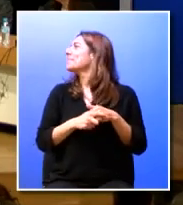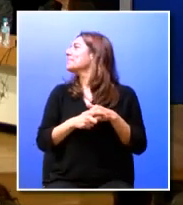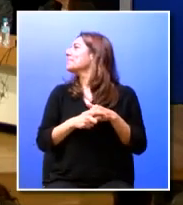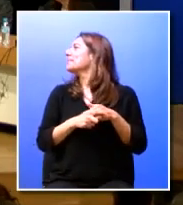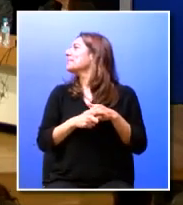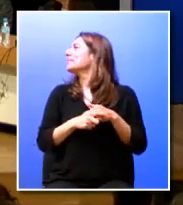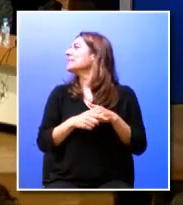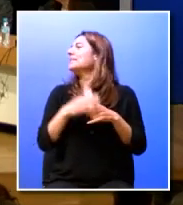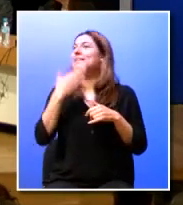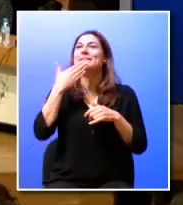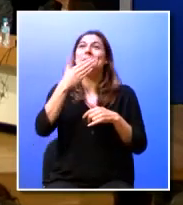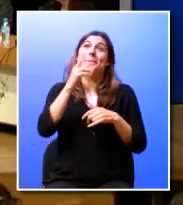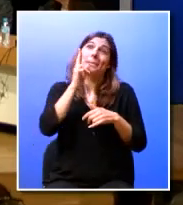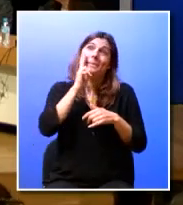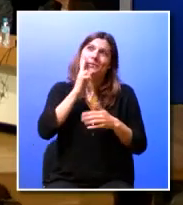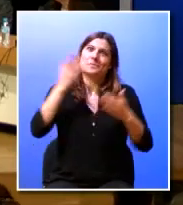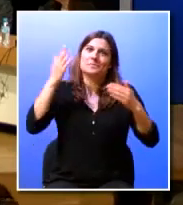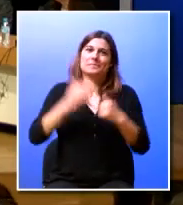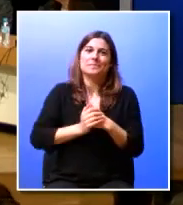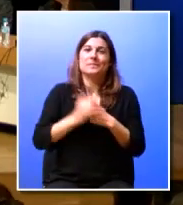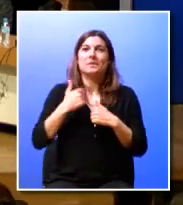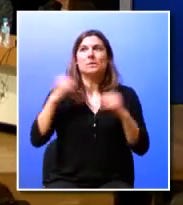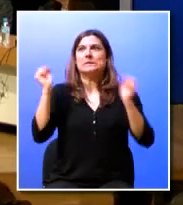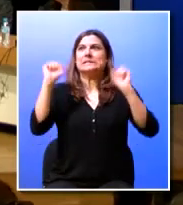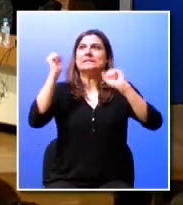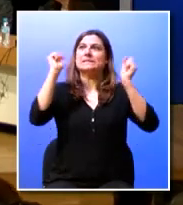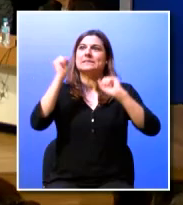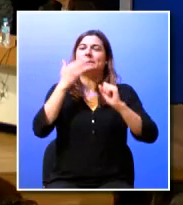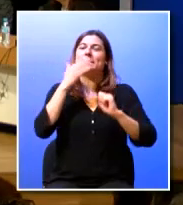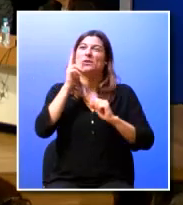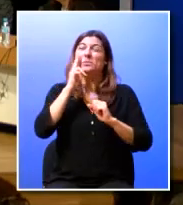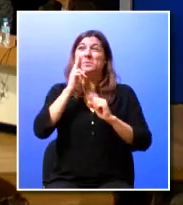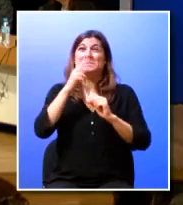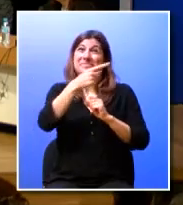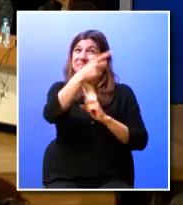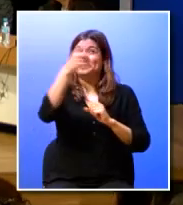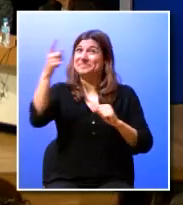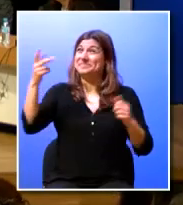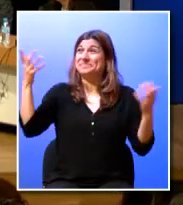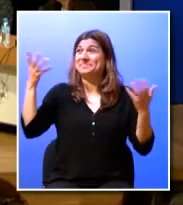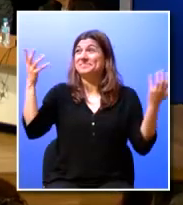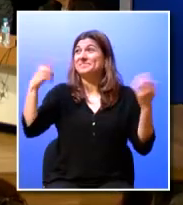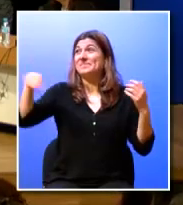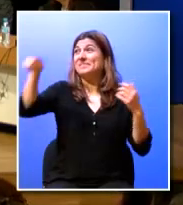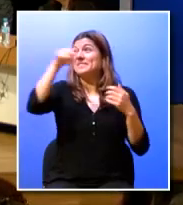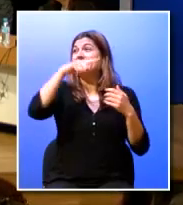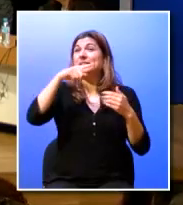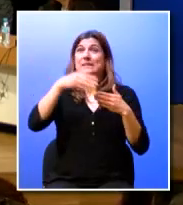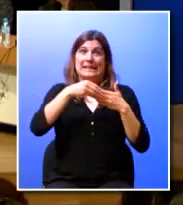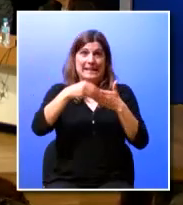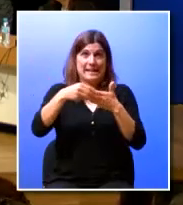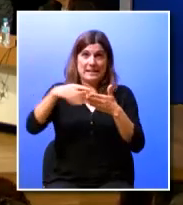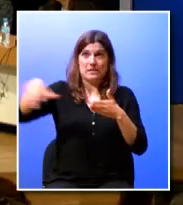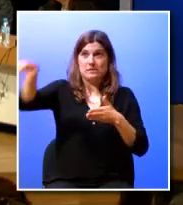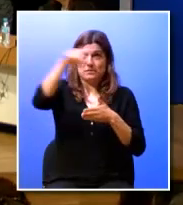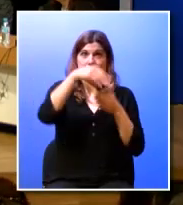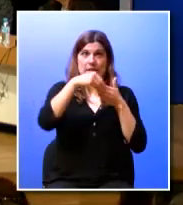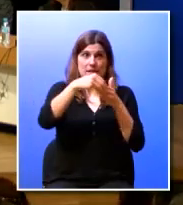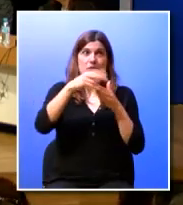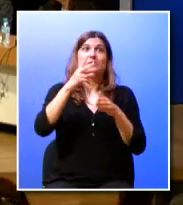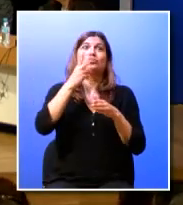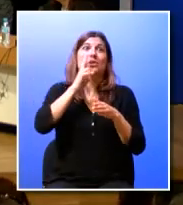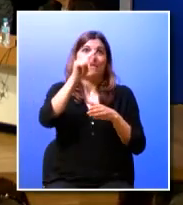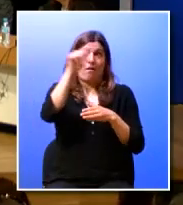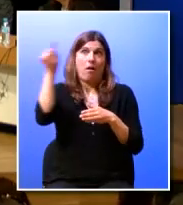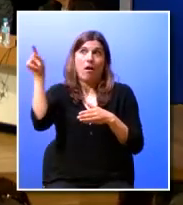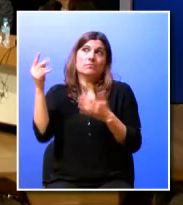eu peço desculpa eu sou nervoso eu peço desculpa vocês vocês são líderes são chefes